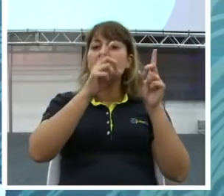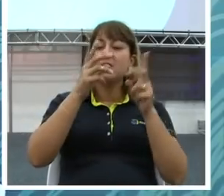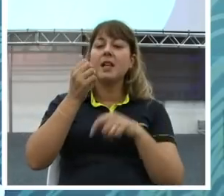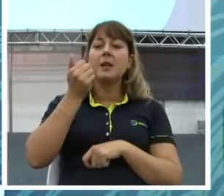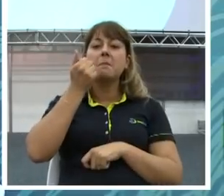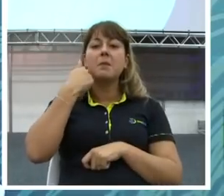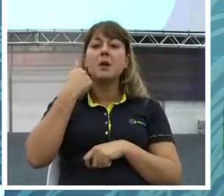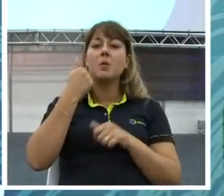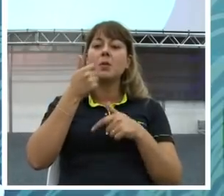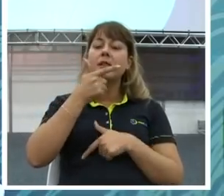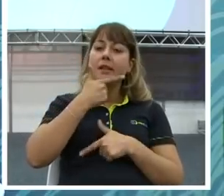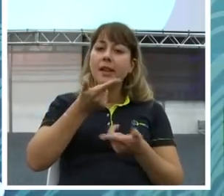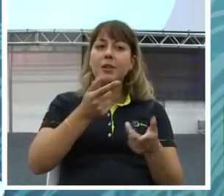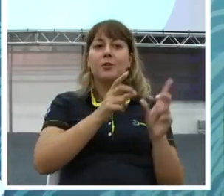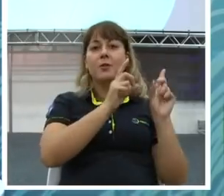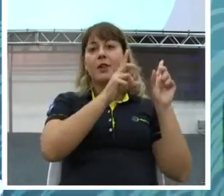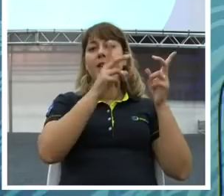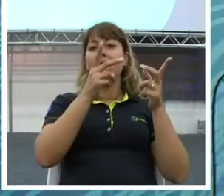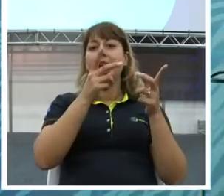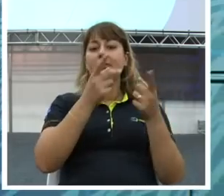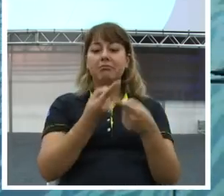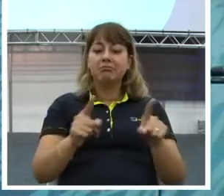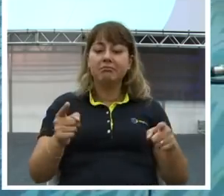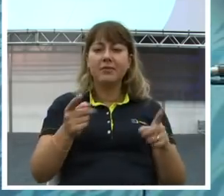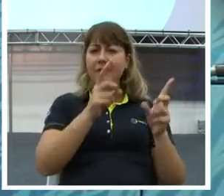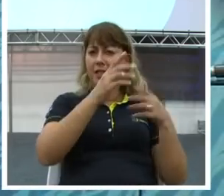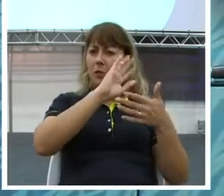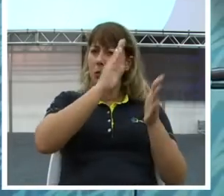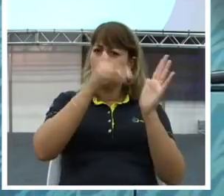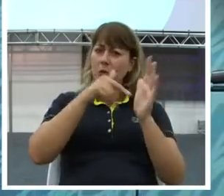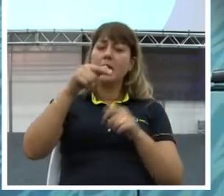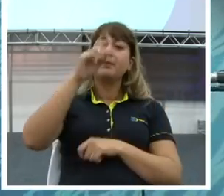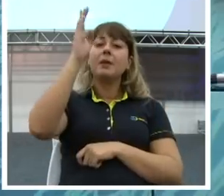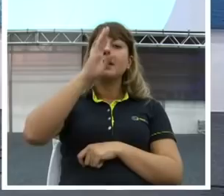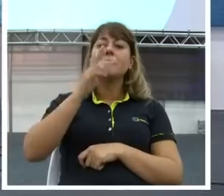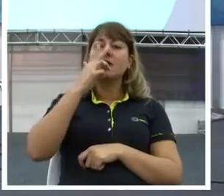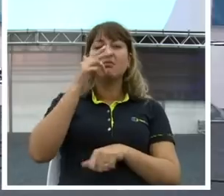queijo. Não tem motivo para você não ganhar dinheiro no Brasil.